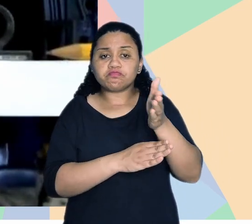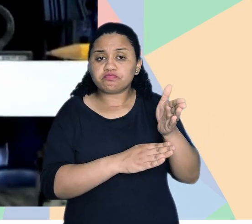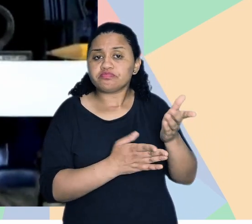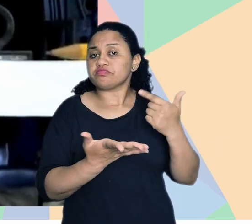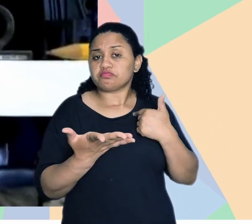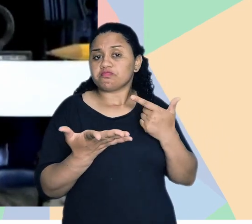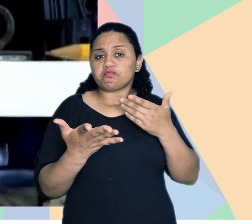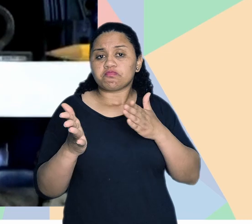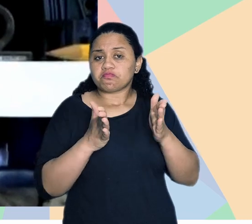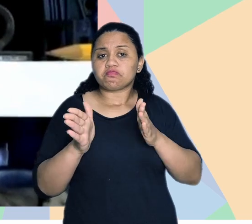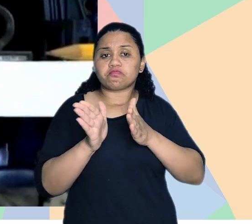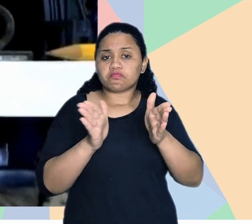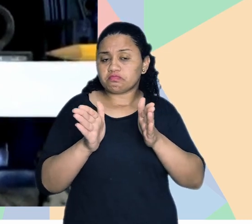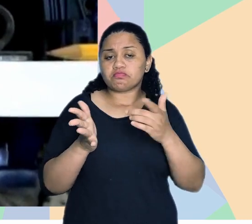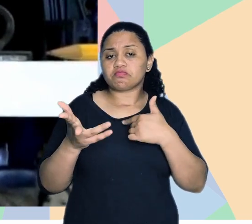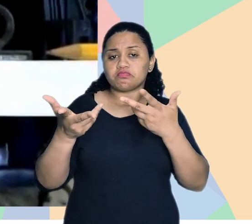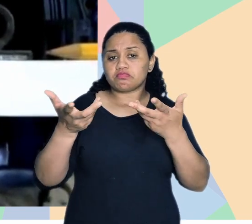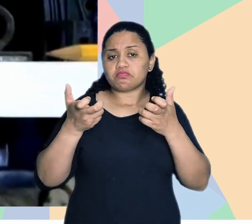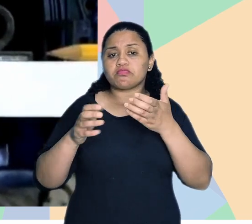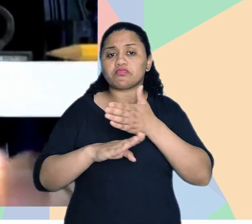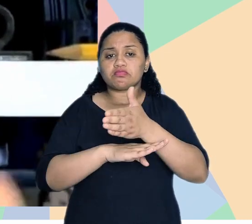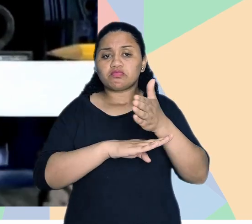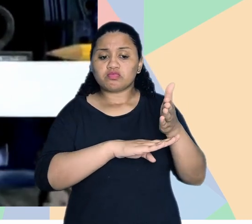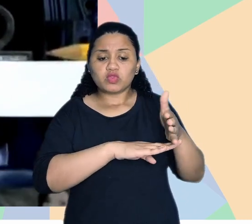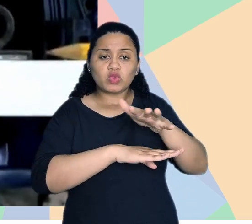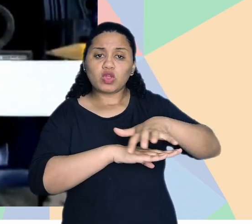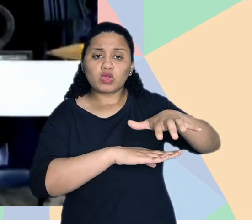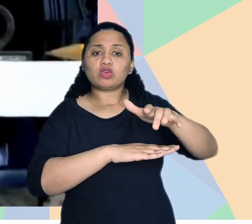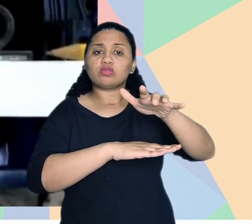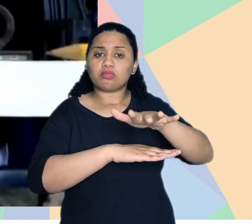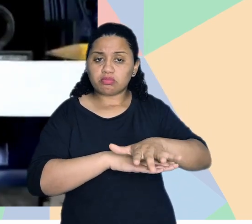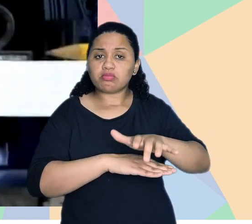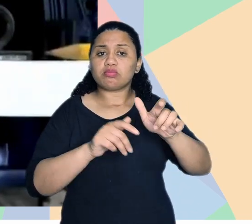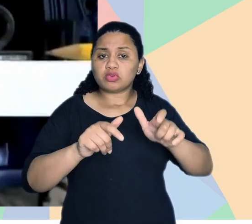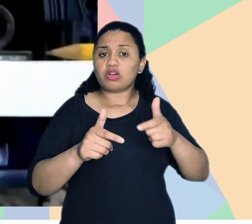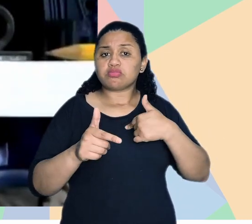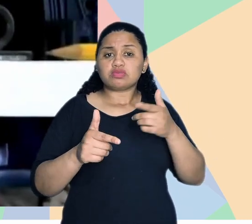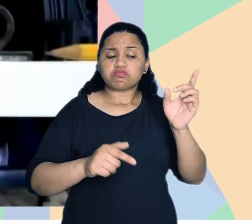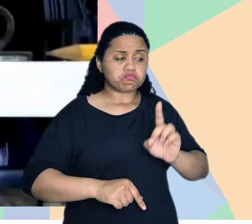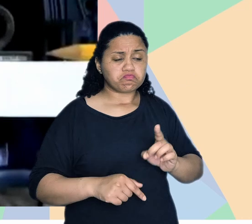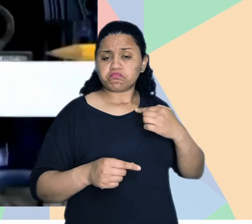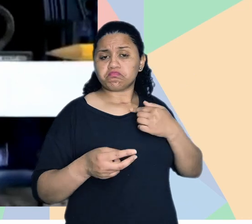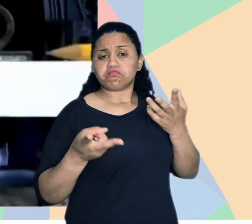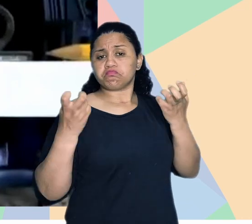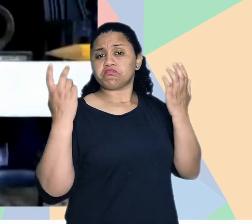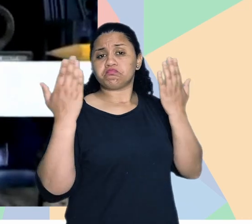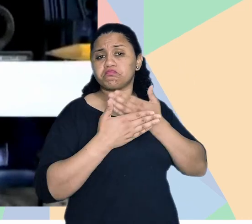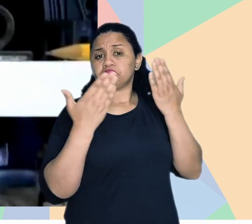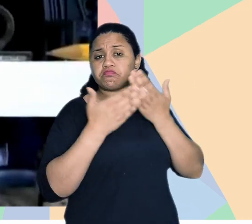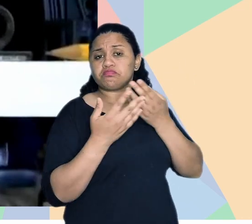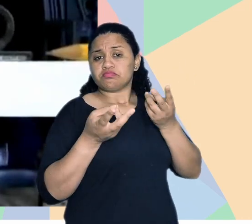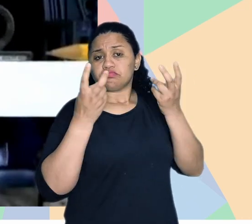se orientando, deslocando, né? Fazendo todos aqueles componentes ali no espaço, aquela deficiência é invisível.